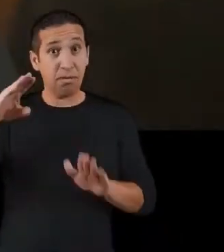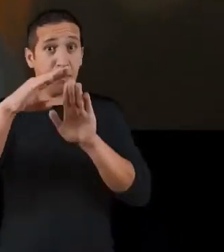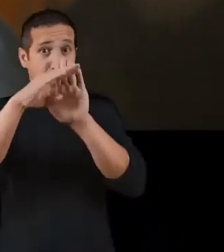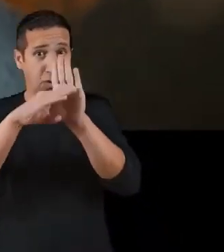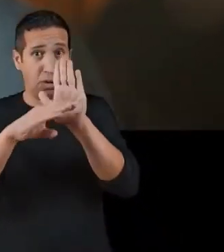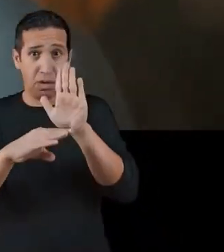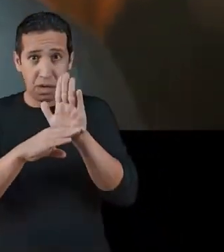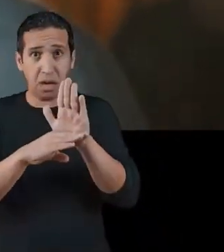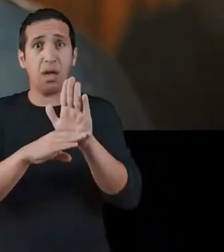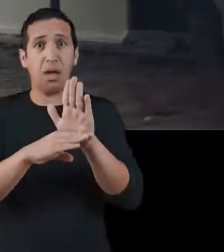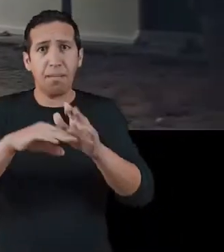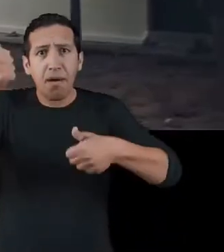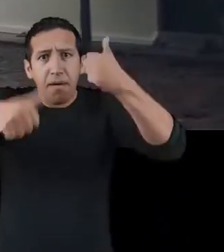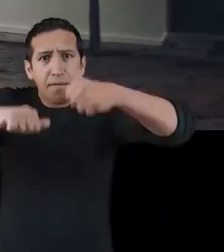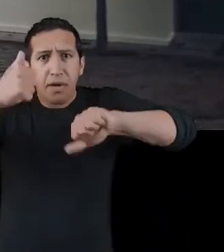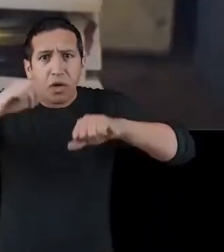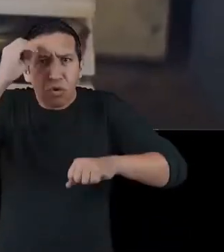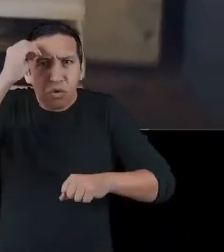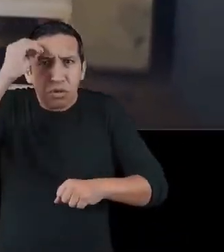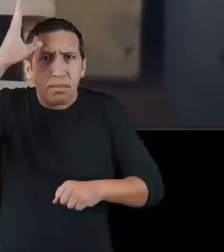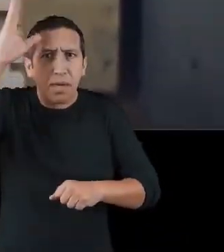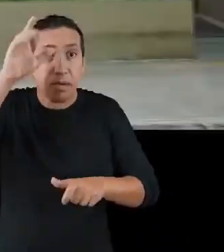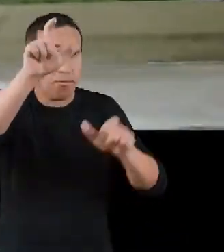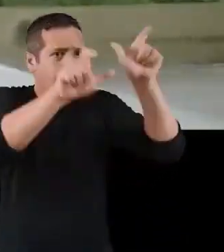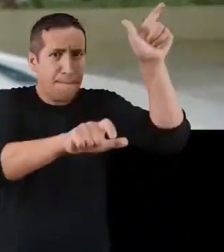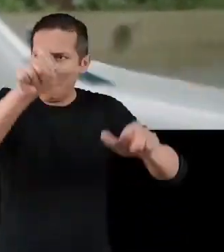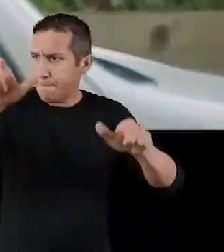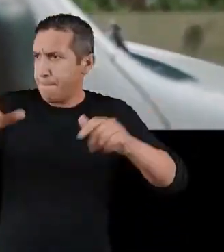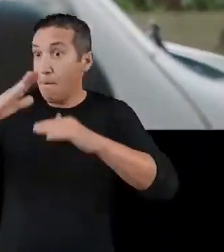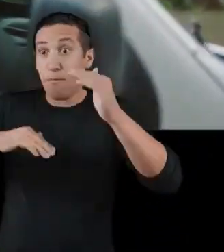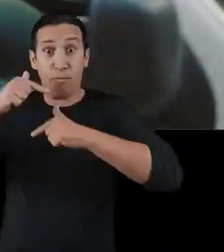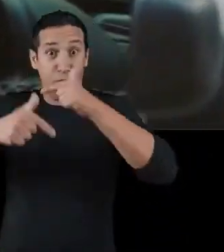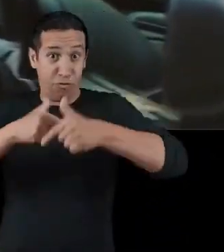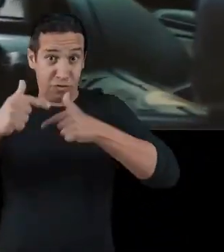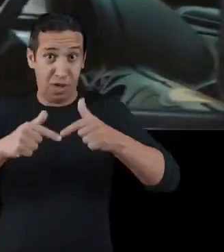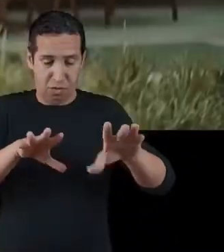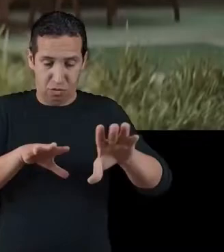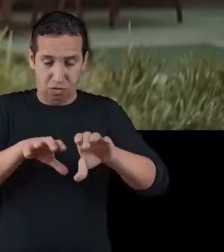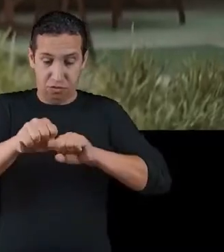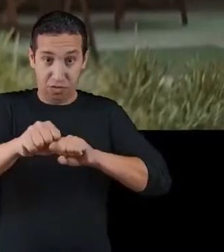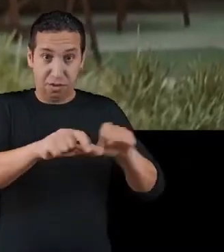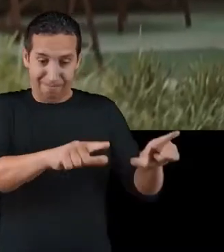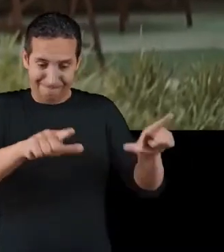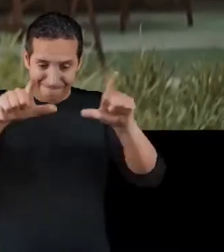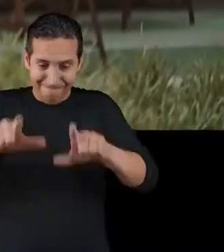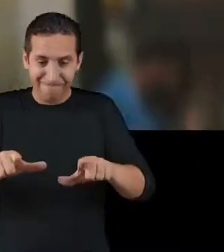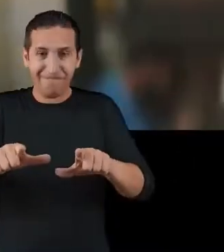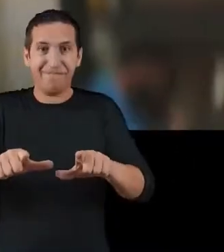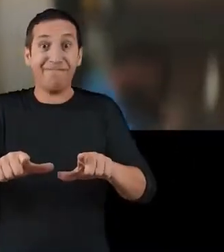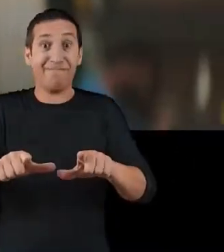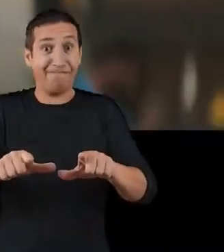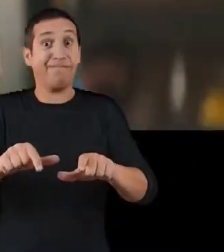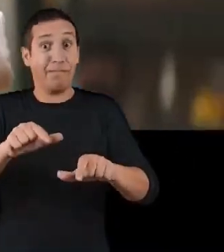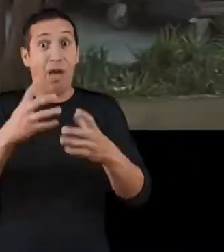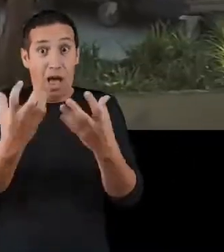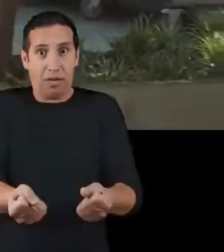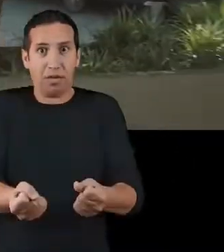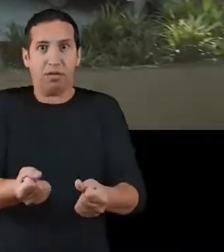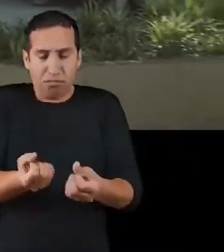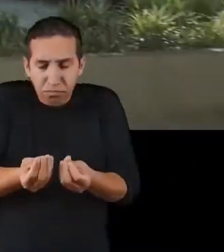Um processo de avaliação e reconhecimento de saberes profissionais que vai conceder diplomas e certificados a esses trabalhadores.